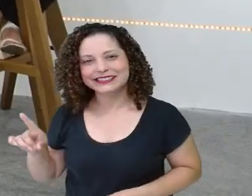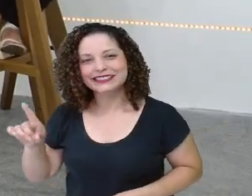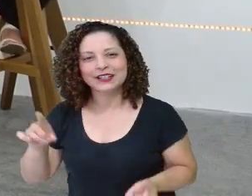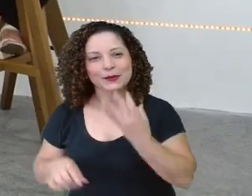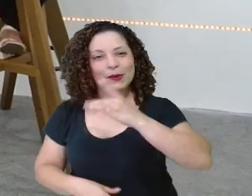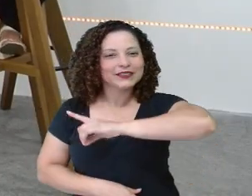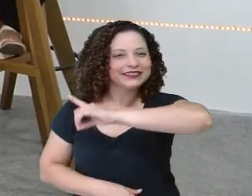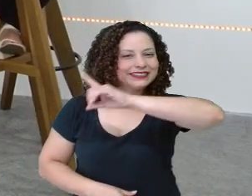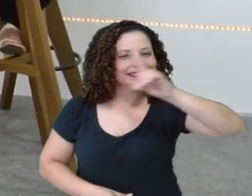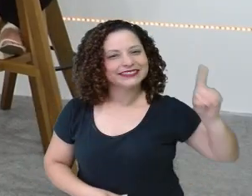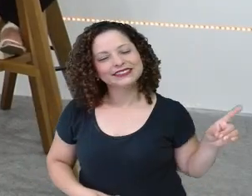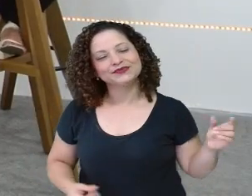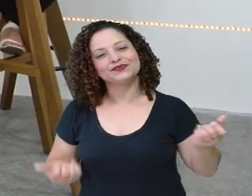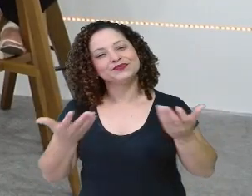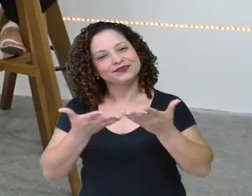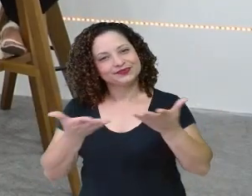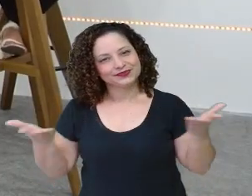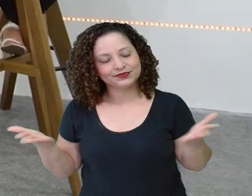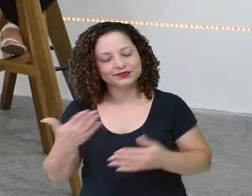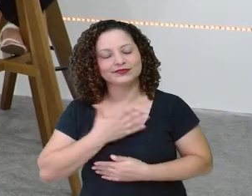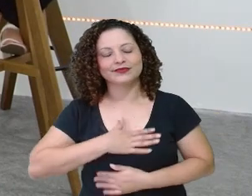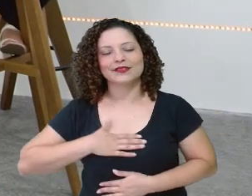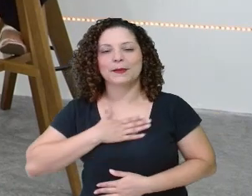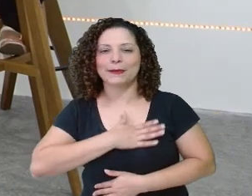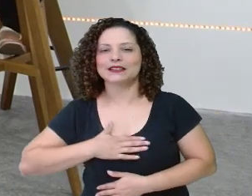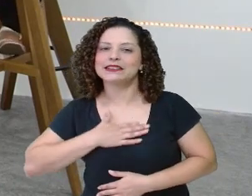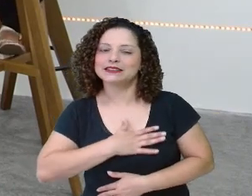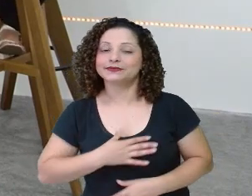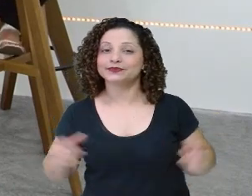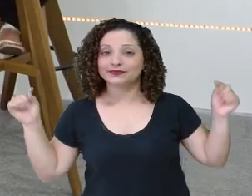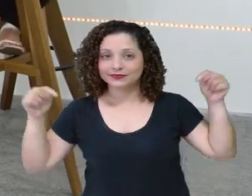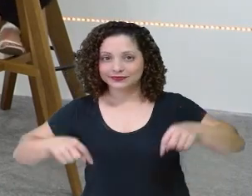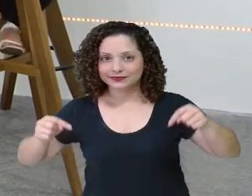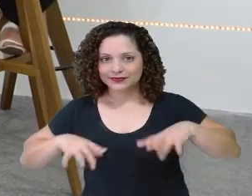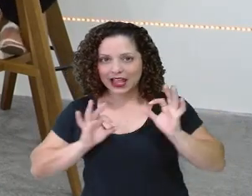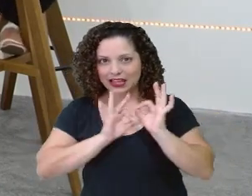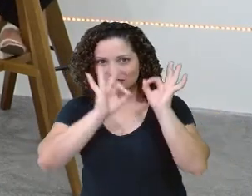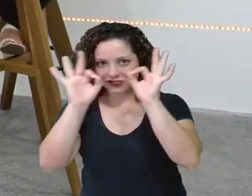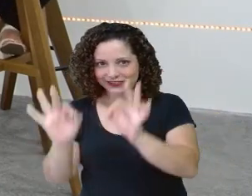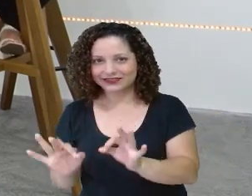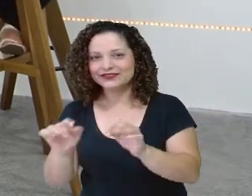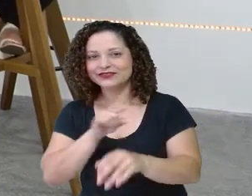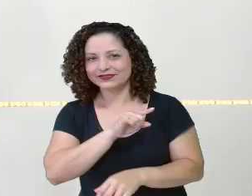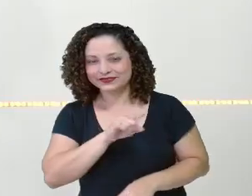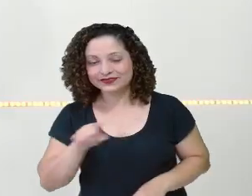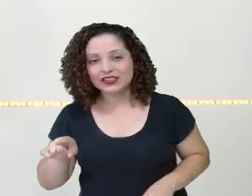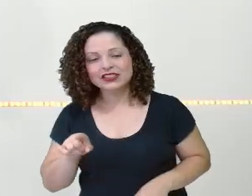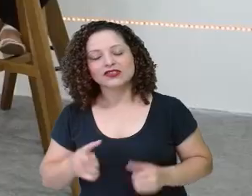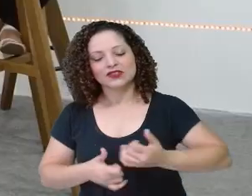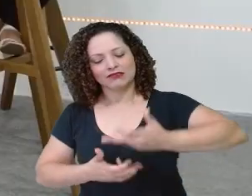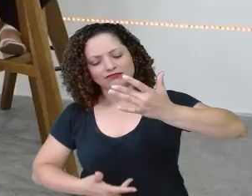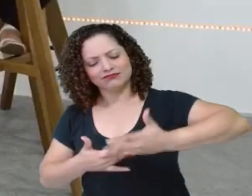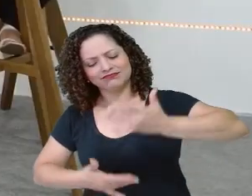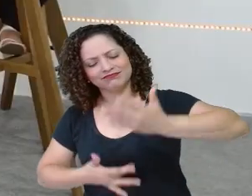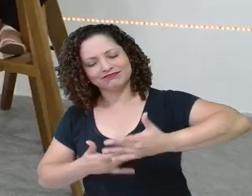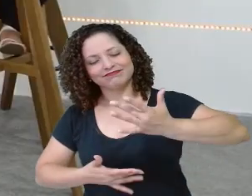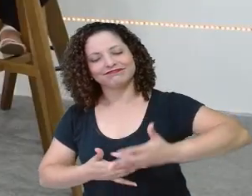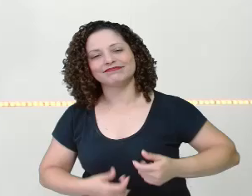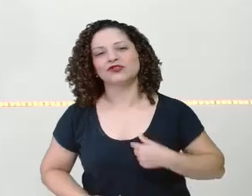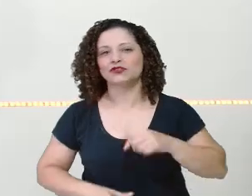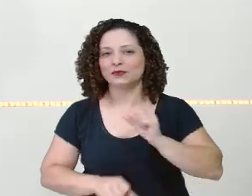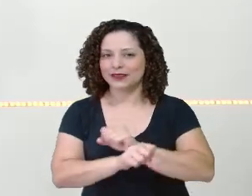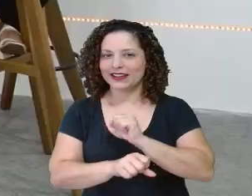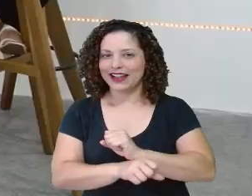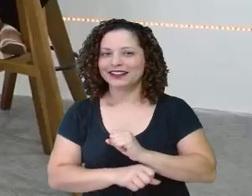dia, turminha! É um prazer estar aqui mais uma vez acompanhando as turmas do segundo ano. Estou aguardando a participação de todos.